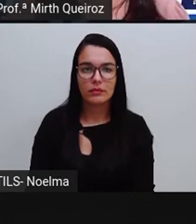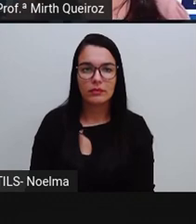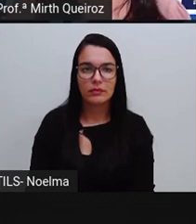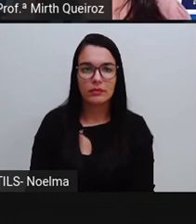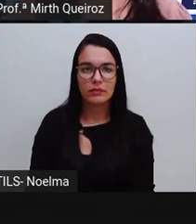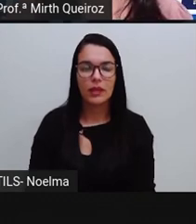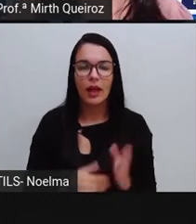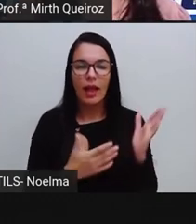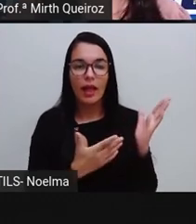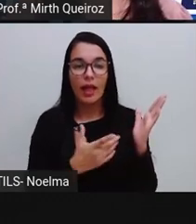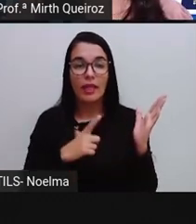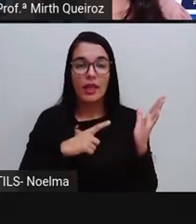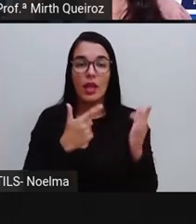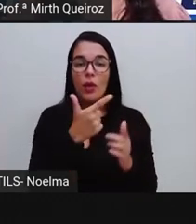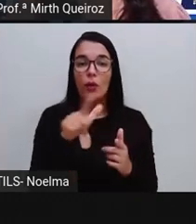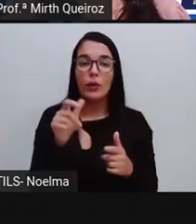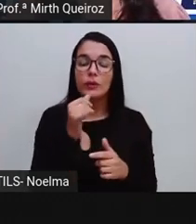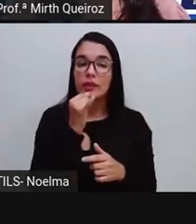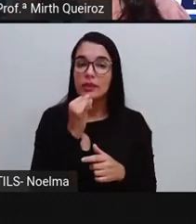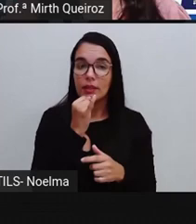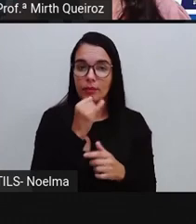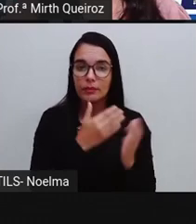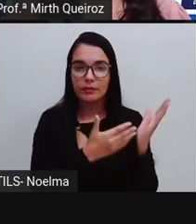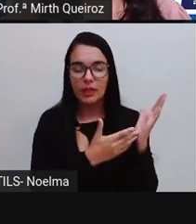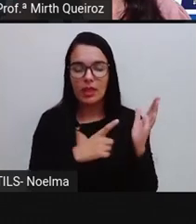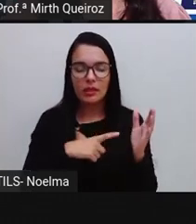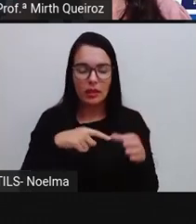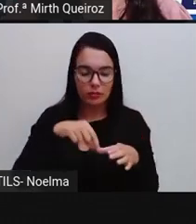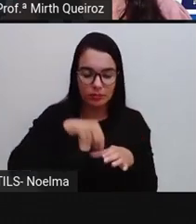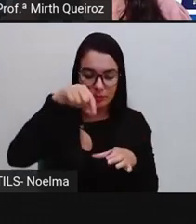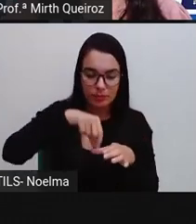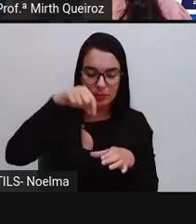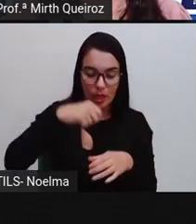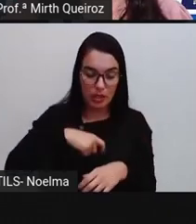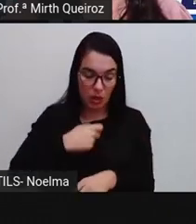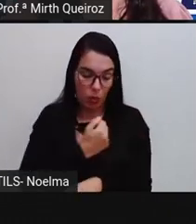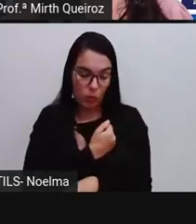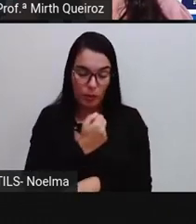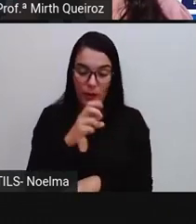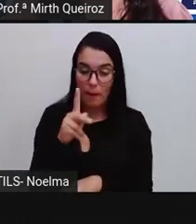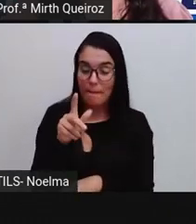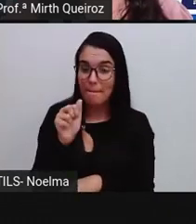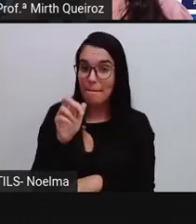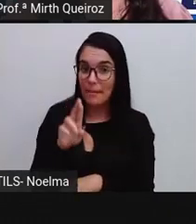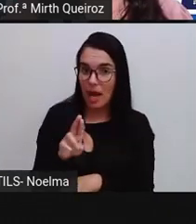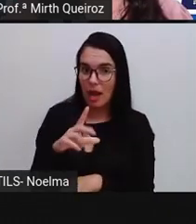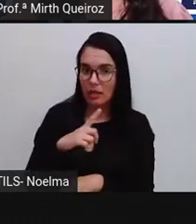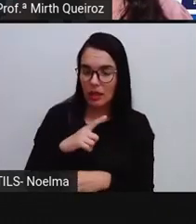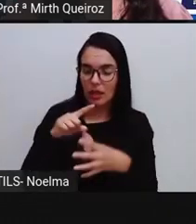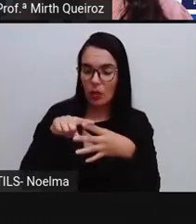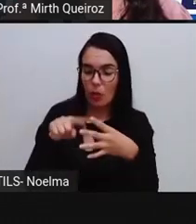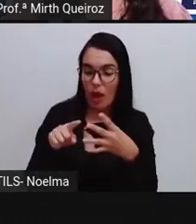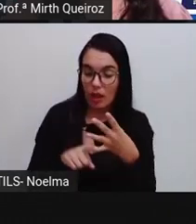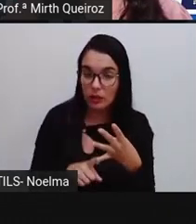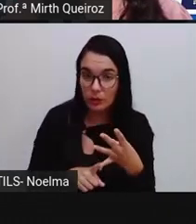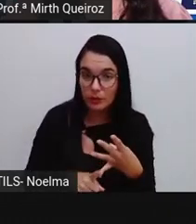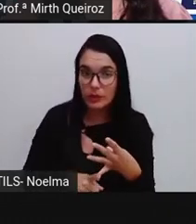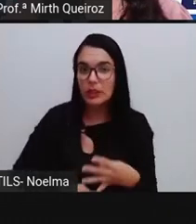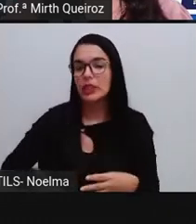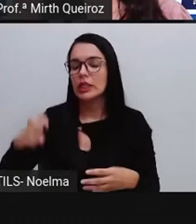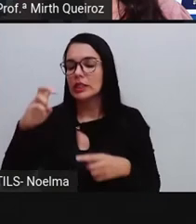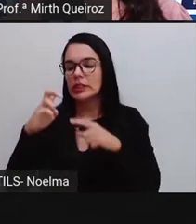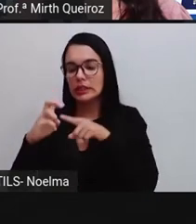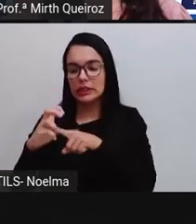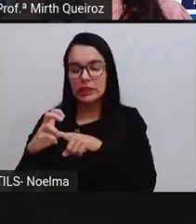Aqui nós temos outro exemplo. Qual a chance de tirarmos um número par? Nós temos quatro números pares de